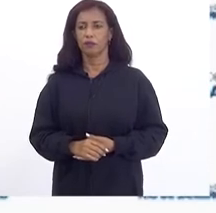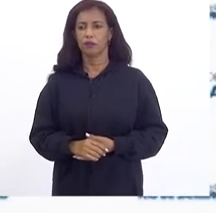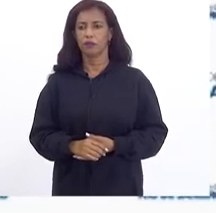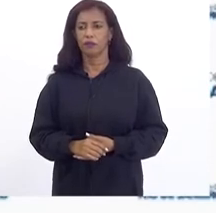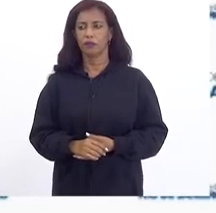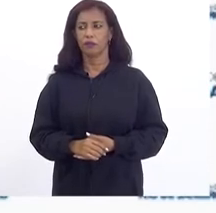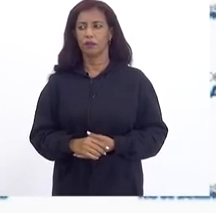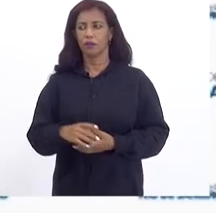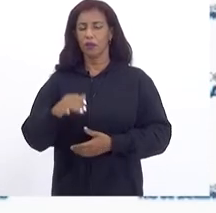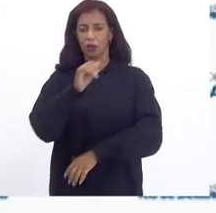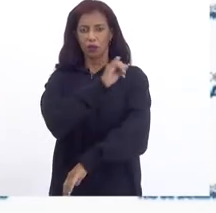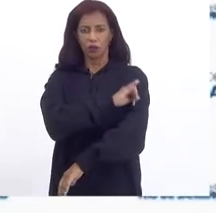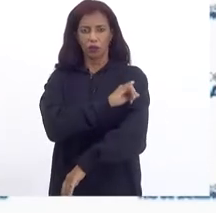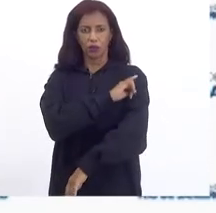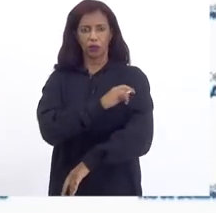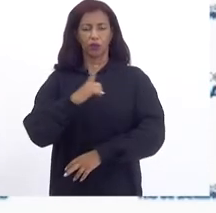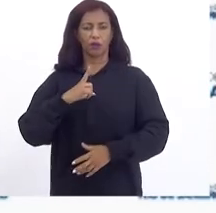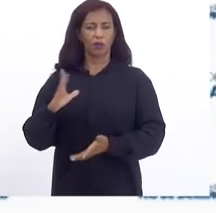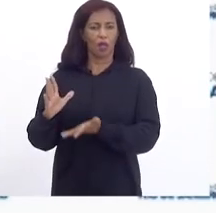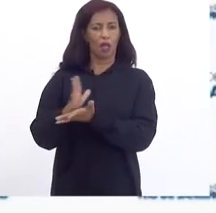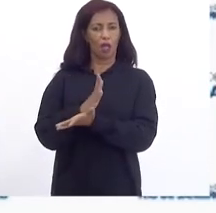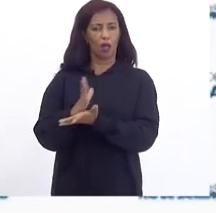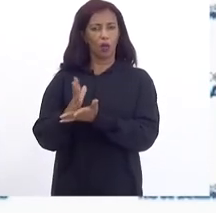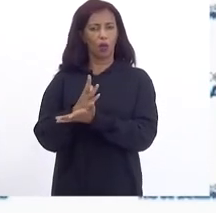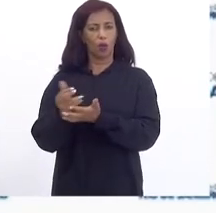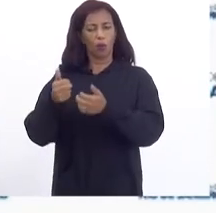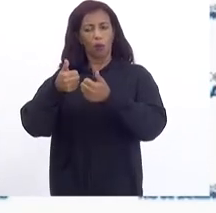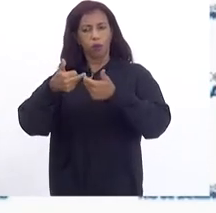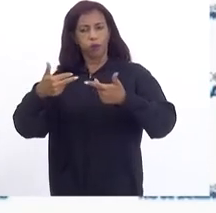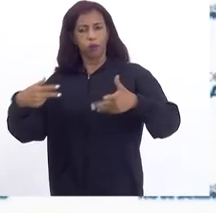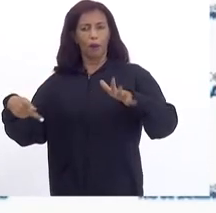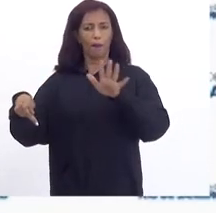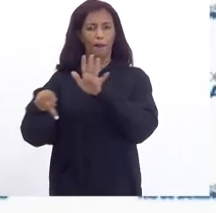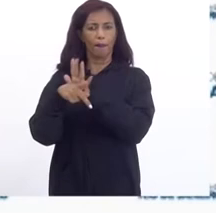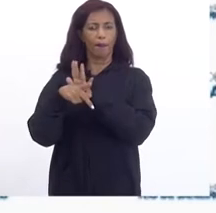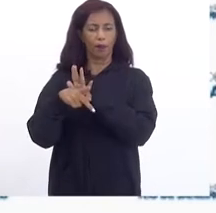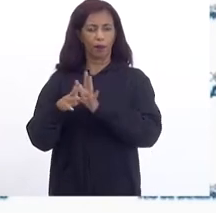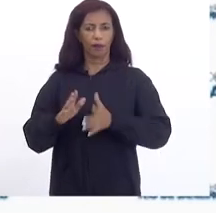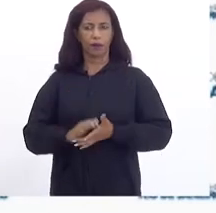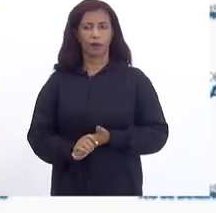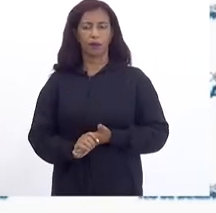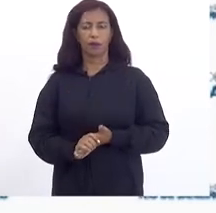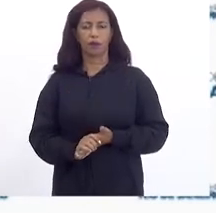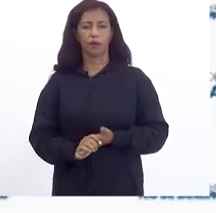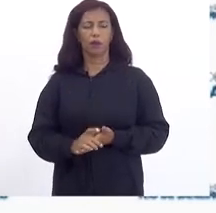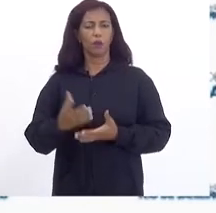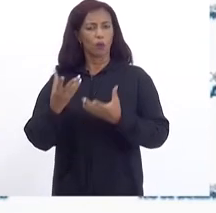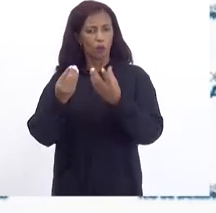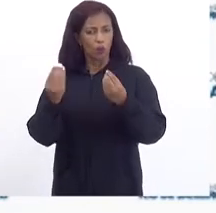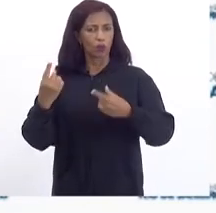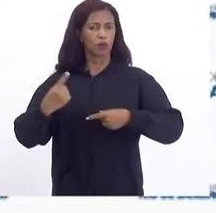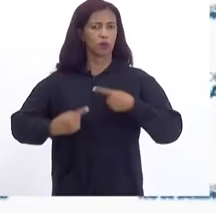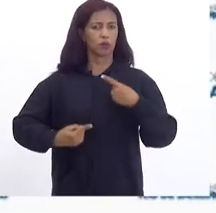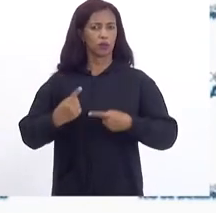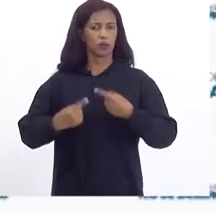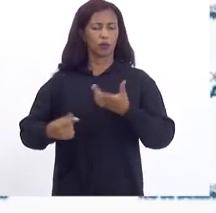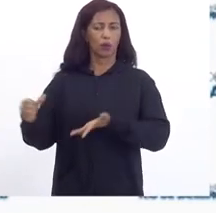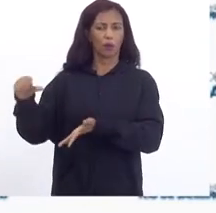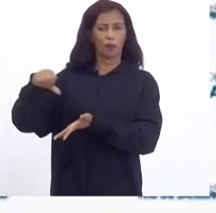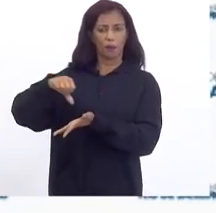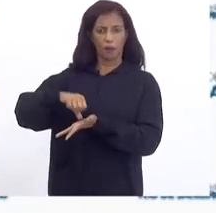Rio de Janeiro Tem algumas Características Especiais Muito tem Que ser discutido Do polo